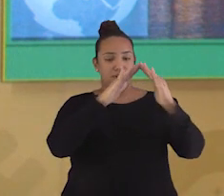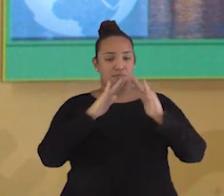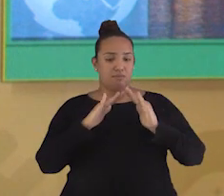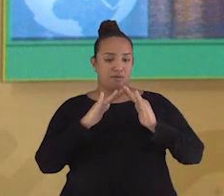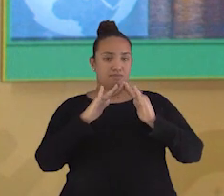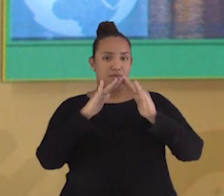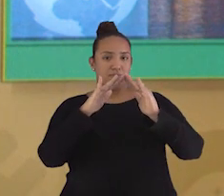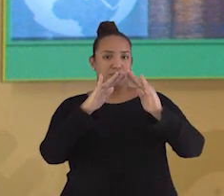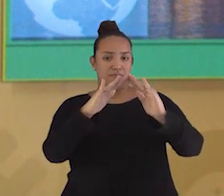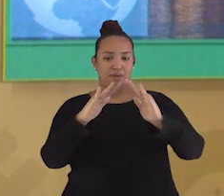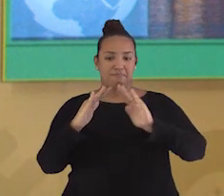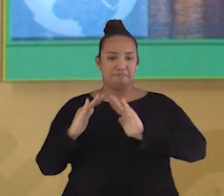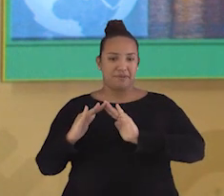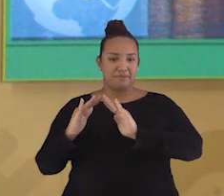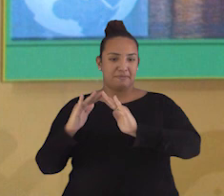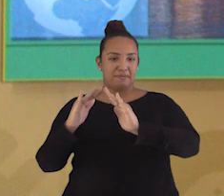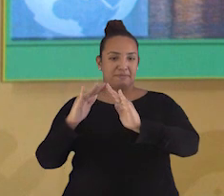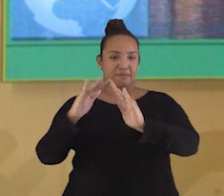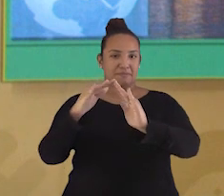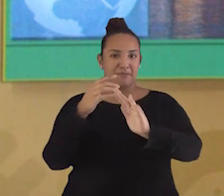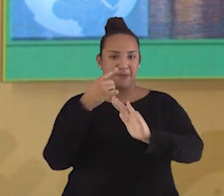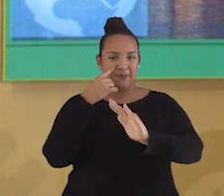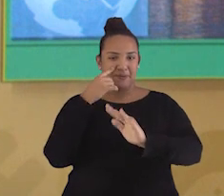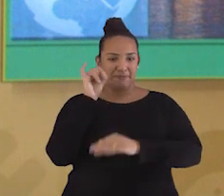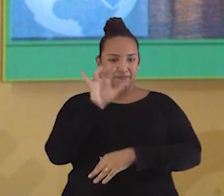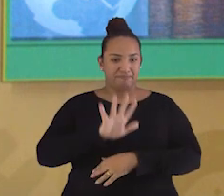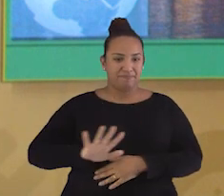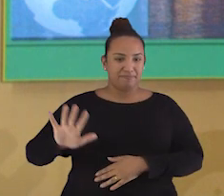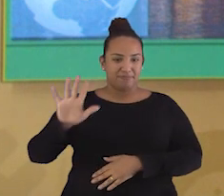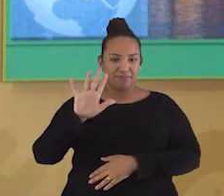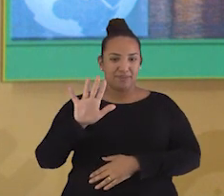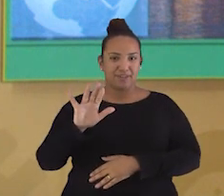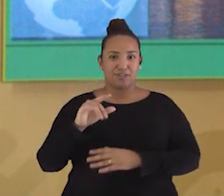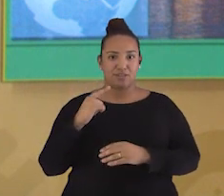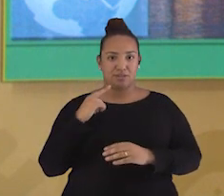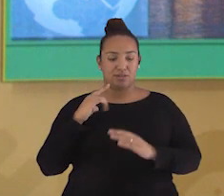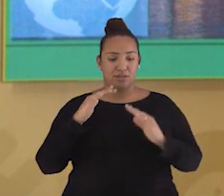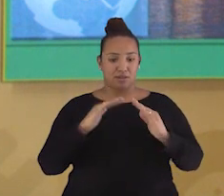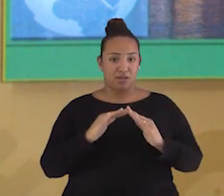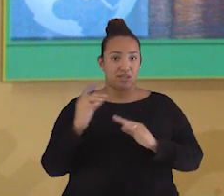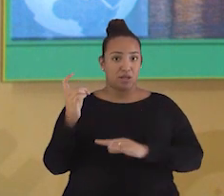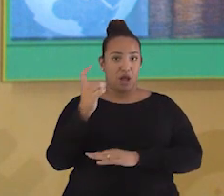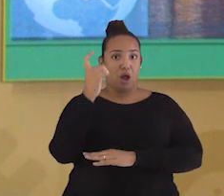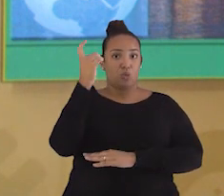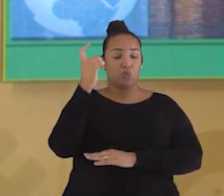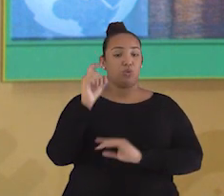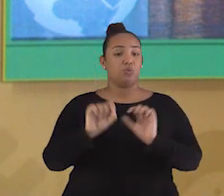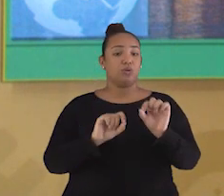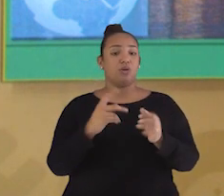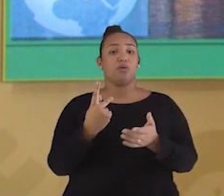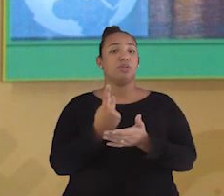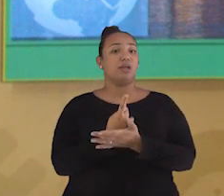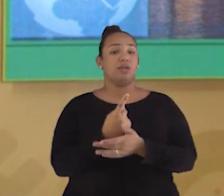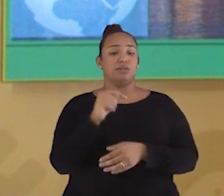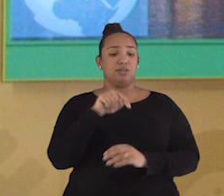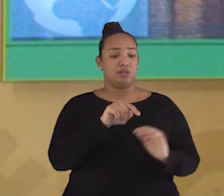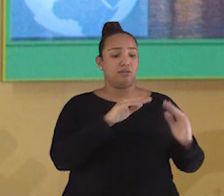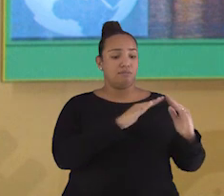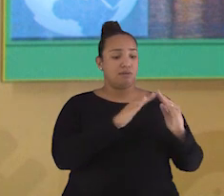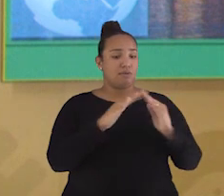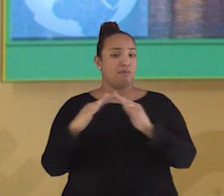mais elevadas, como podemos perceber pelo formato do relevo, possui um padrão e uma